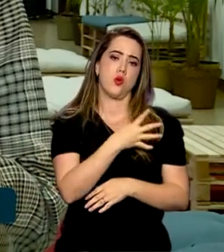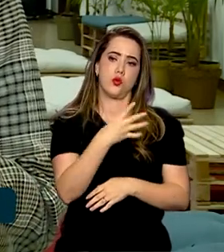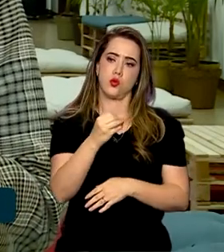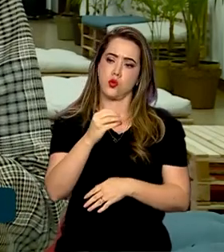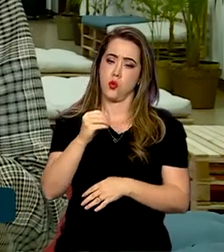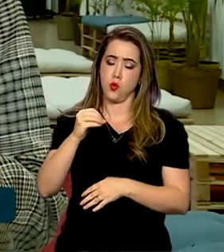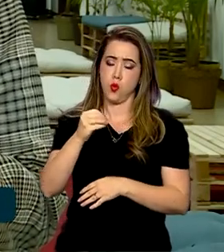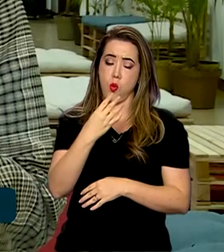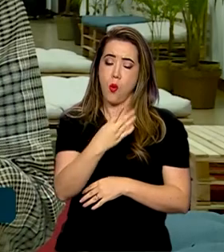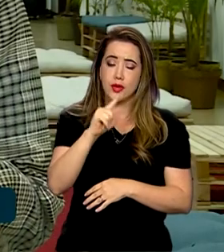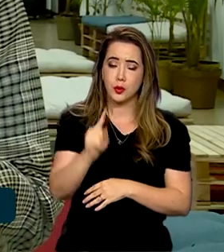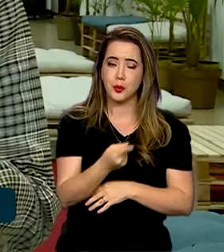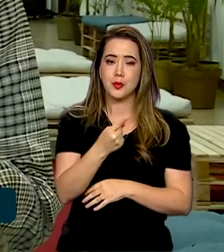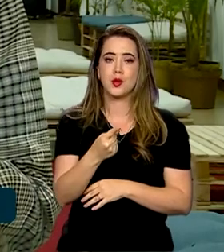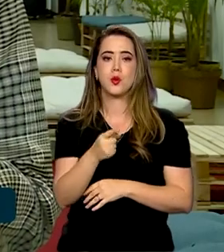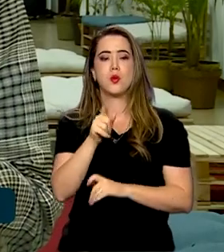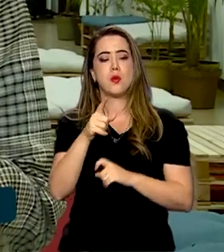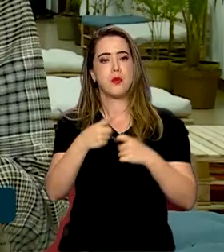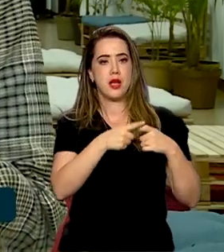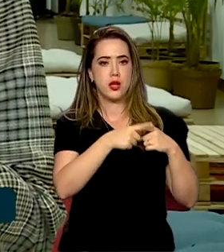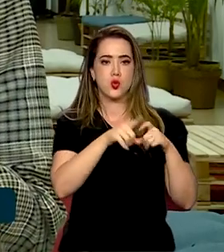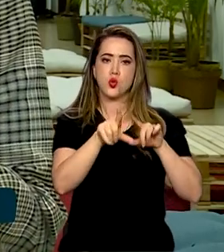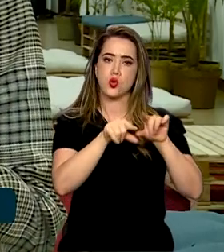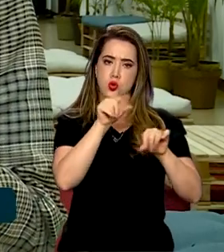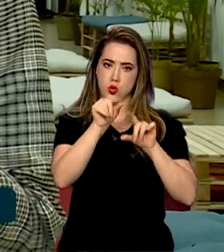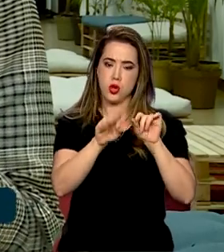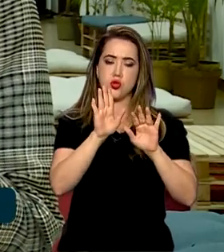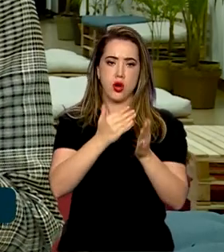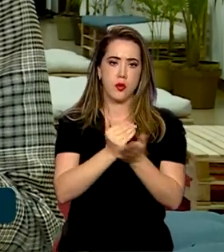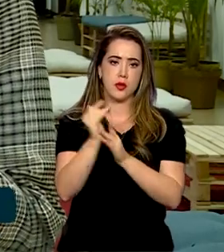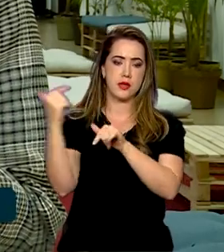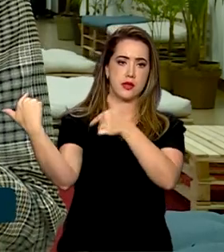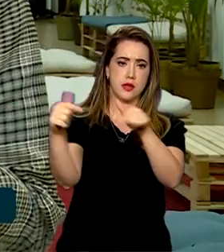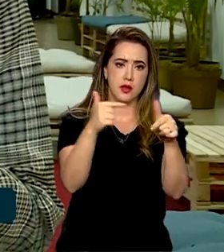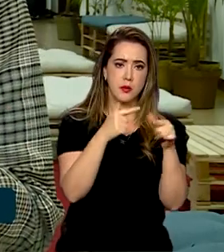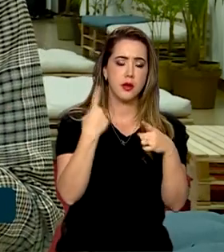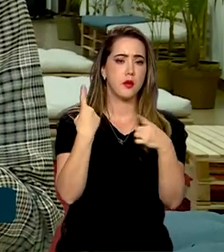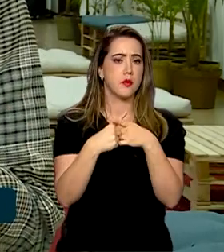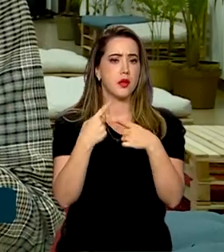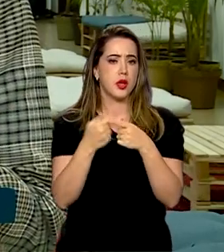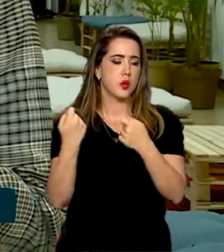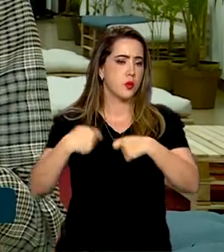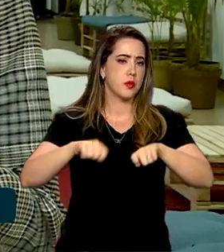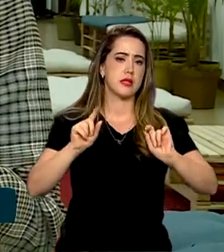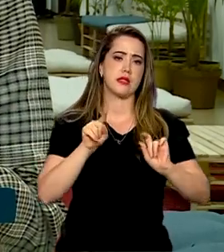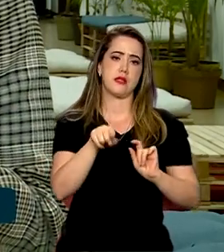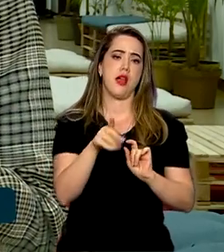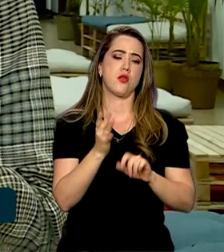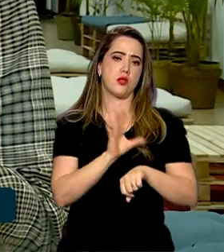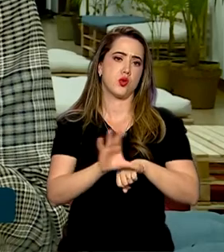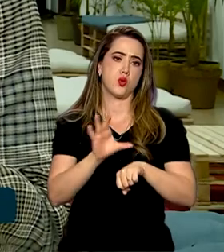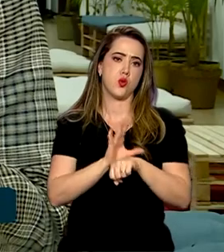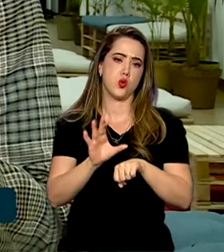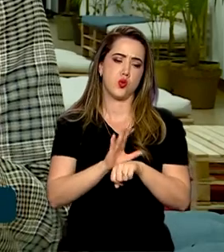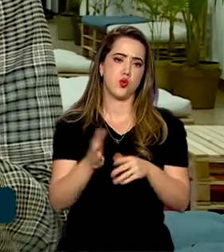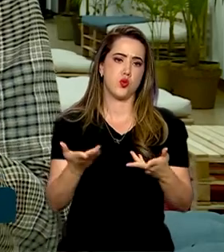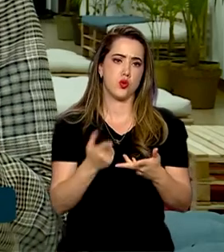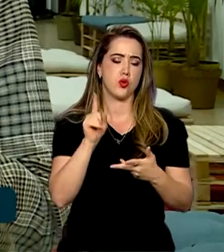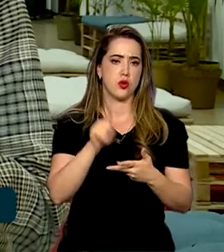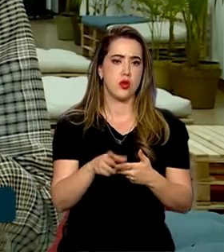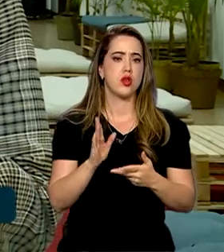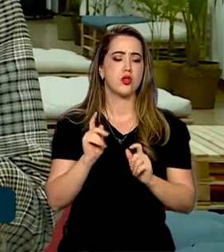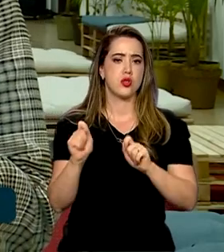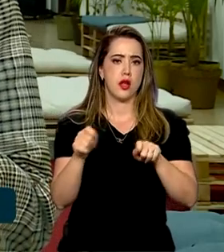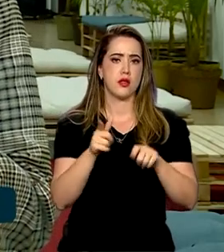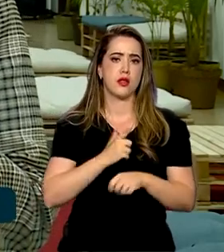.096 médicos selecionados já começaram a atuar porque não precisaram passar por esse treinamento e já